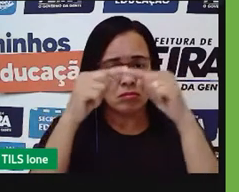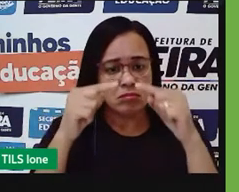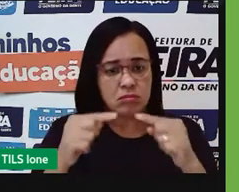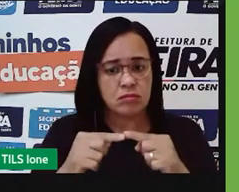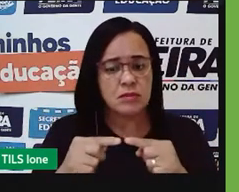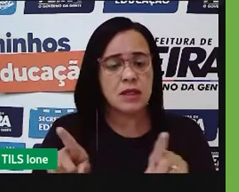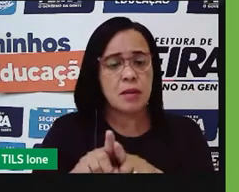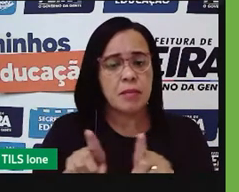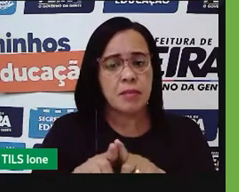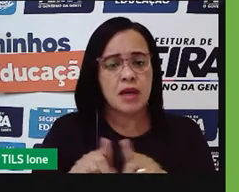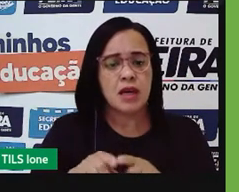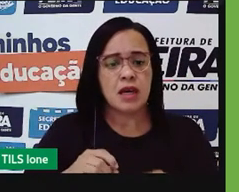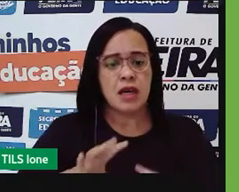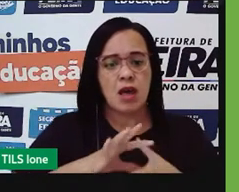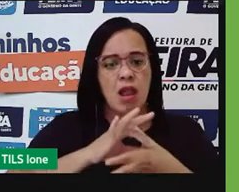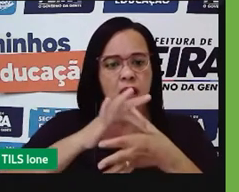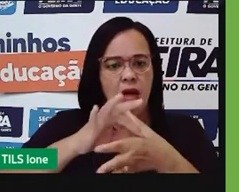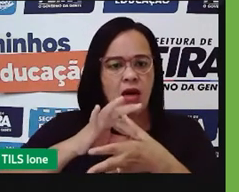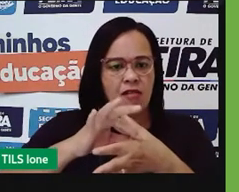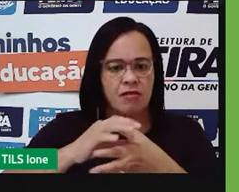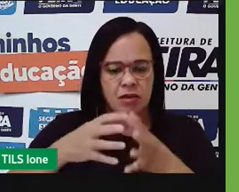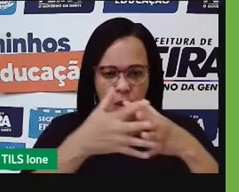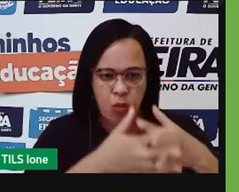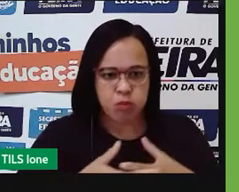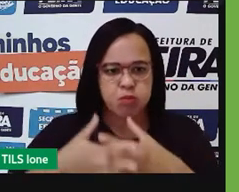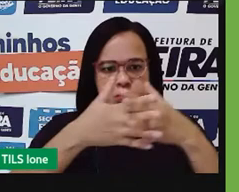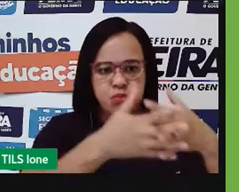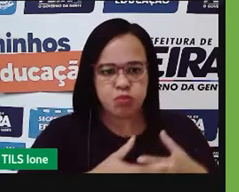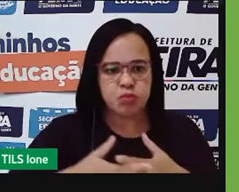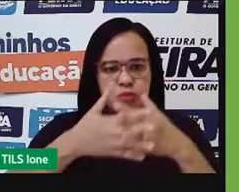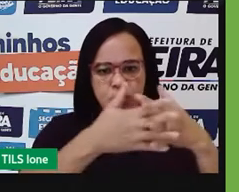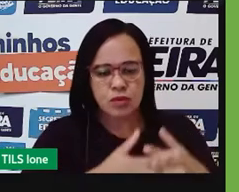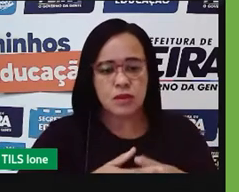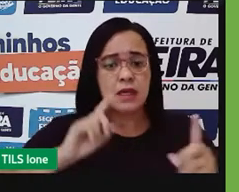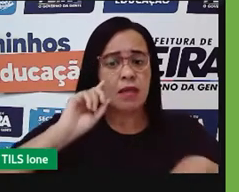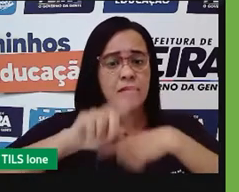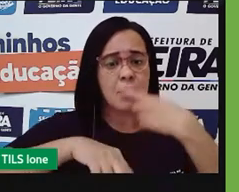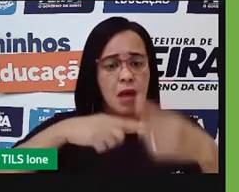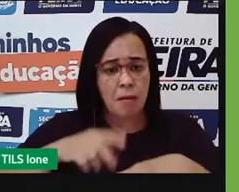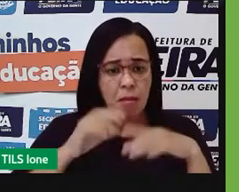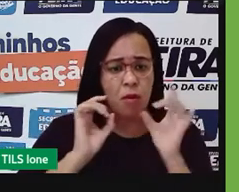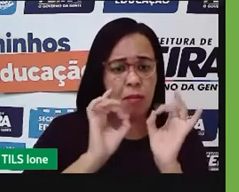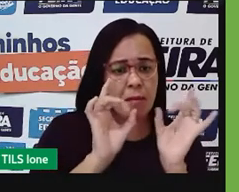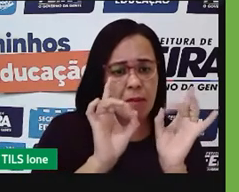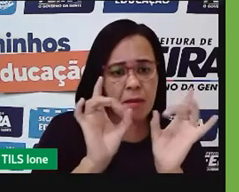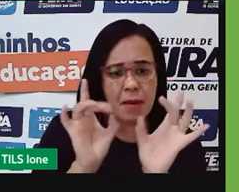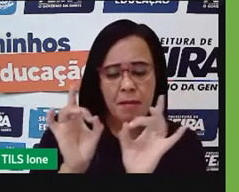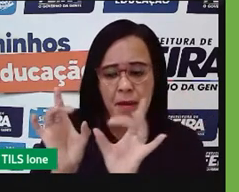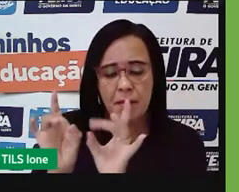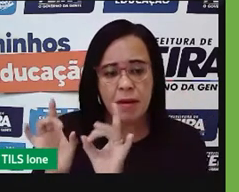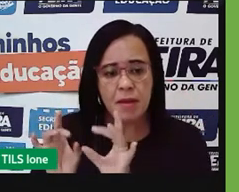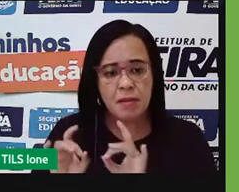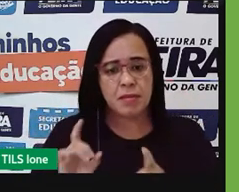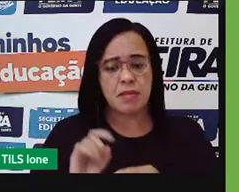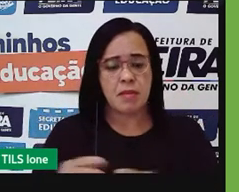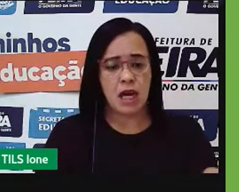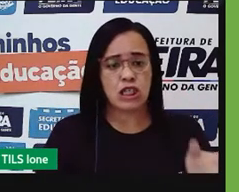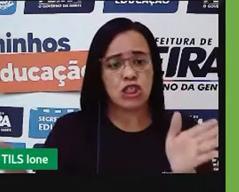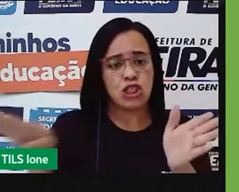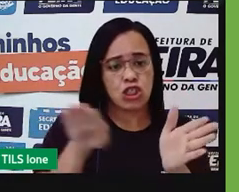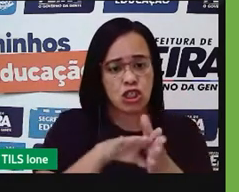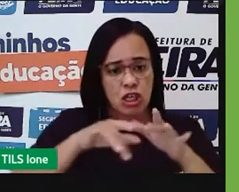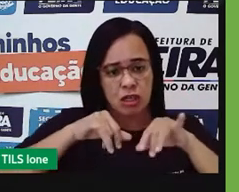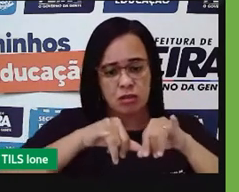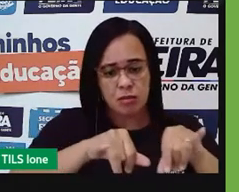transporte, leva essa mercadoria e depois ela é comercializada. Quando ela chega nos mercados, nos